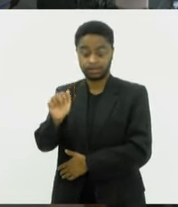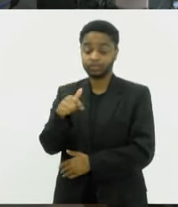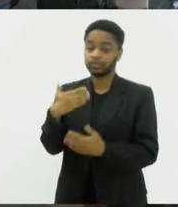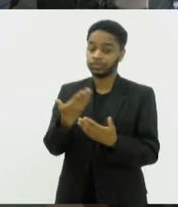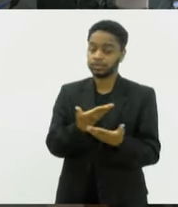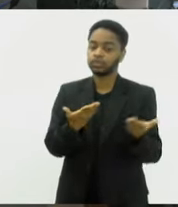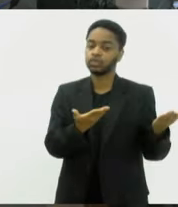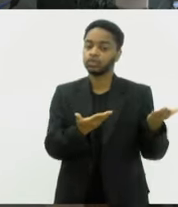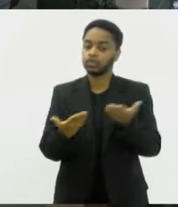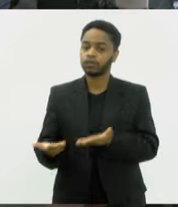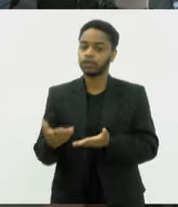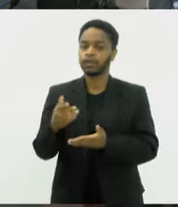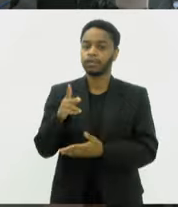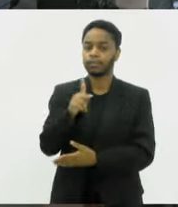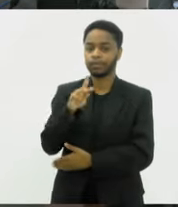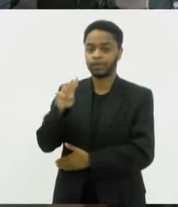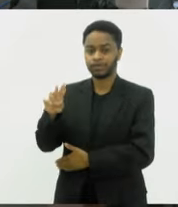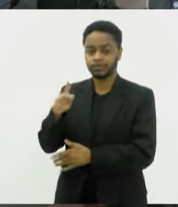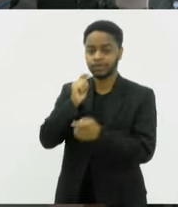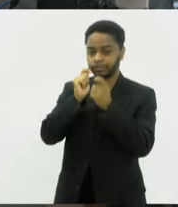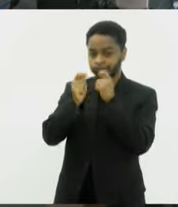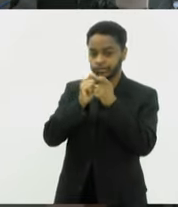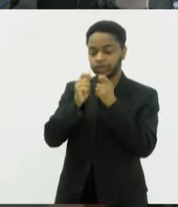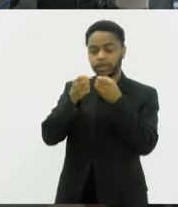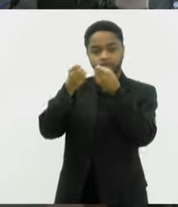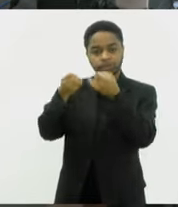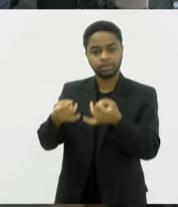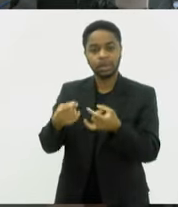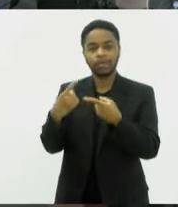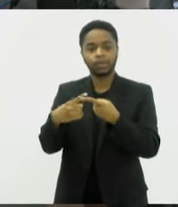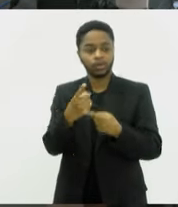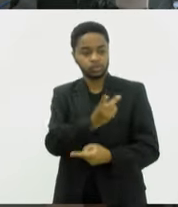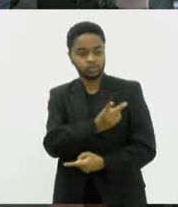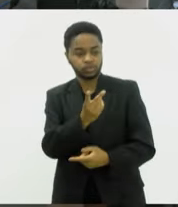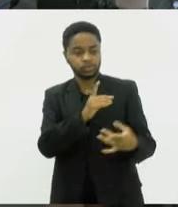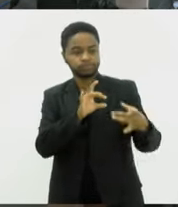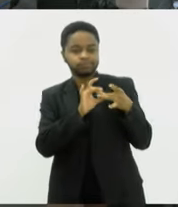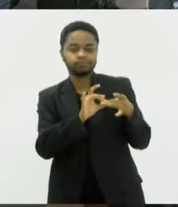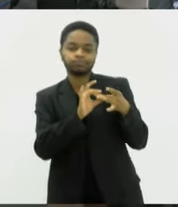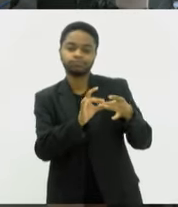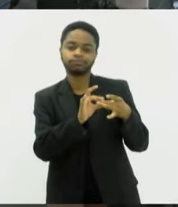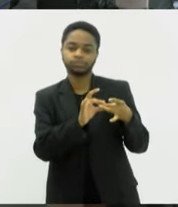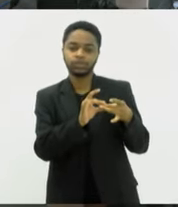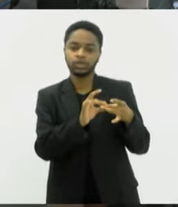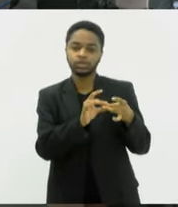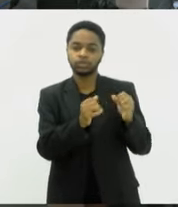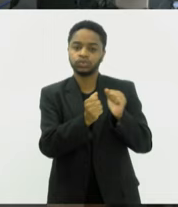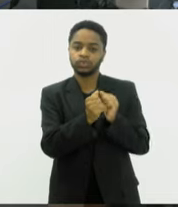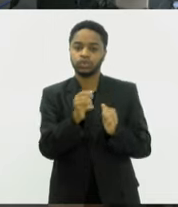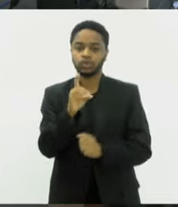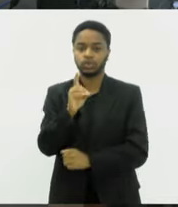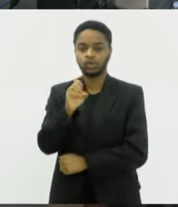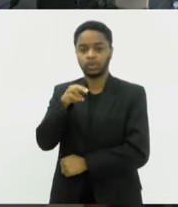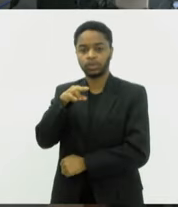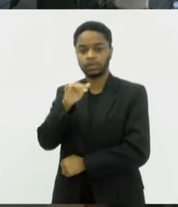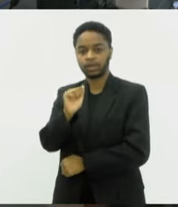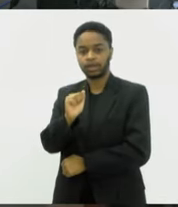repórter Paulo Vitor Viviani, que está com uma dupla que era muito próxima da Dona Ivone, né? Bom dia, PV!